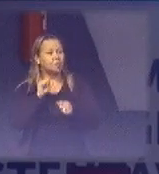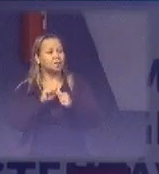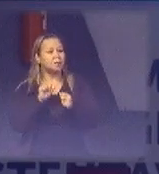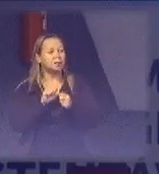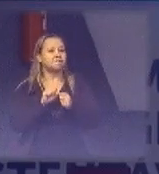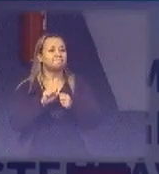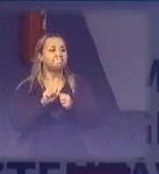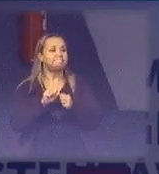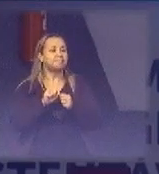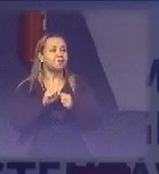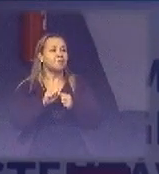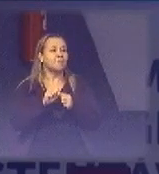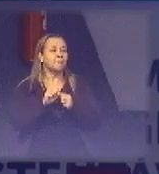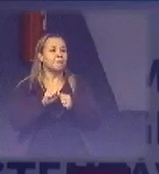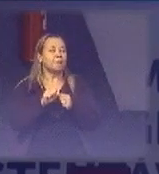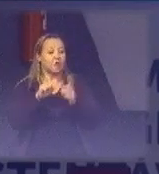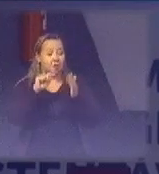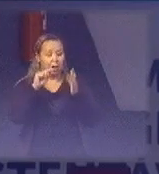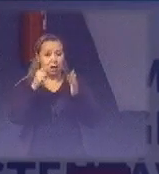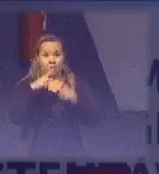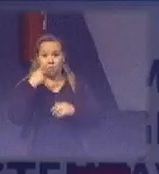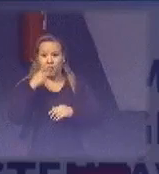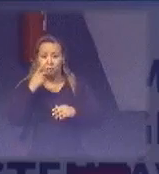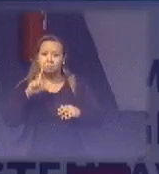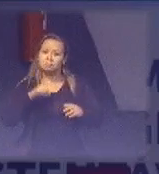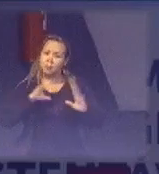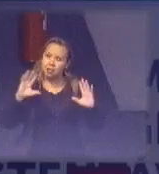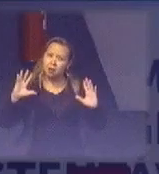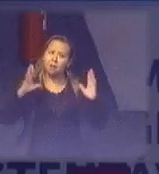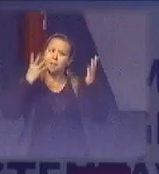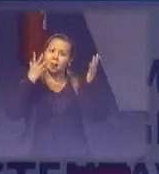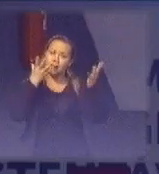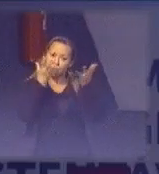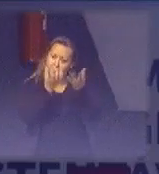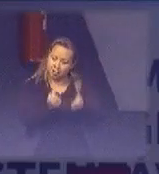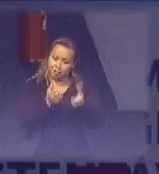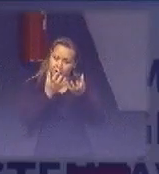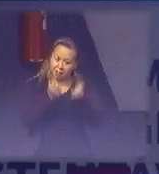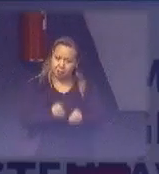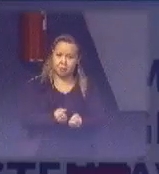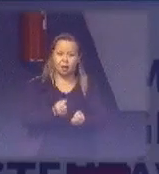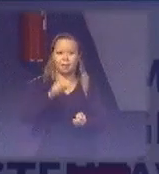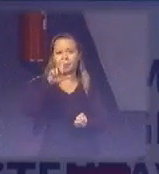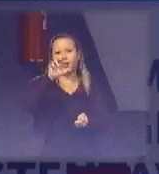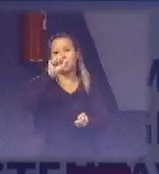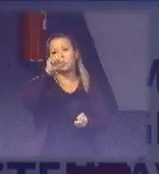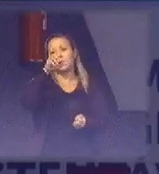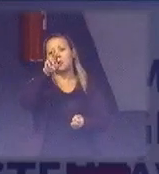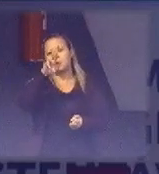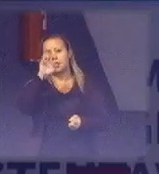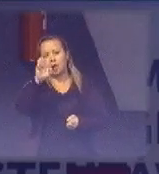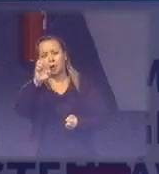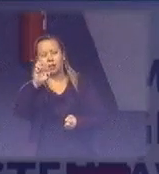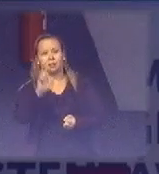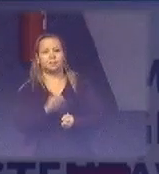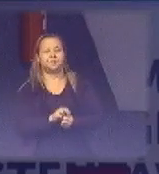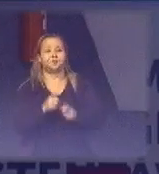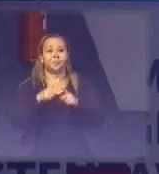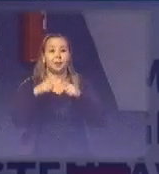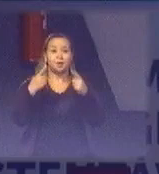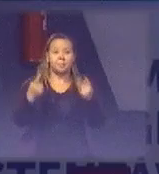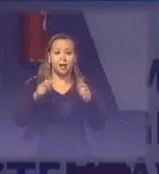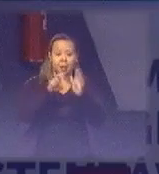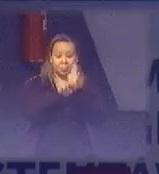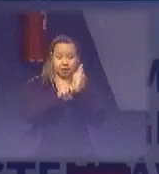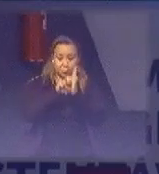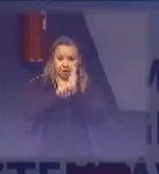que existem várias campanhas que fazem arrecadação de lacres para a aquisição de cadeiras. Mas as